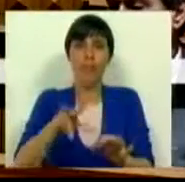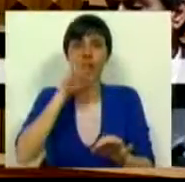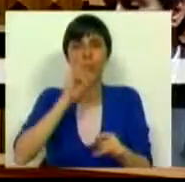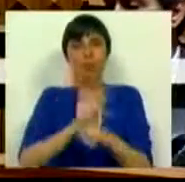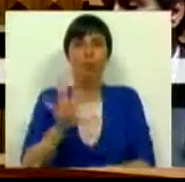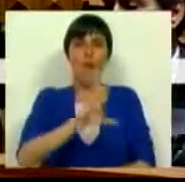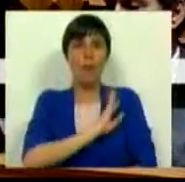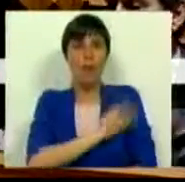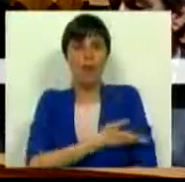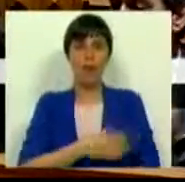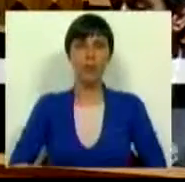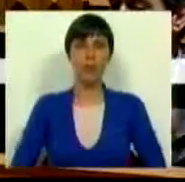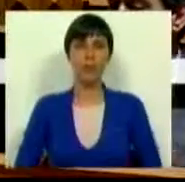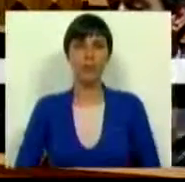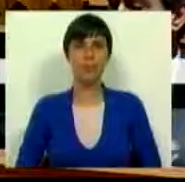respira outra forma na Aveiro.